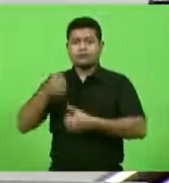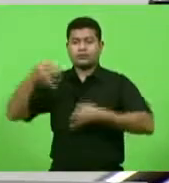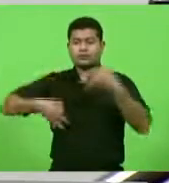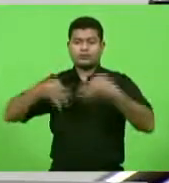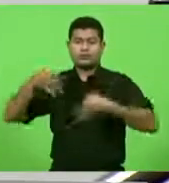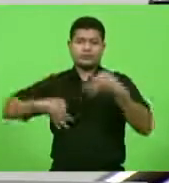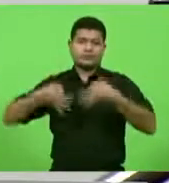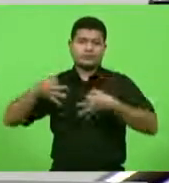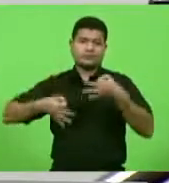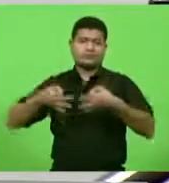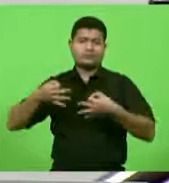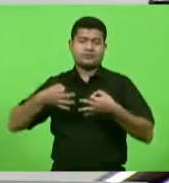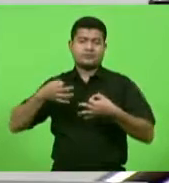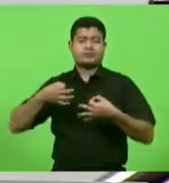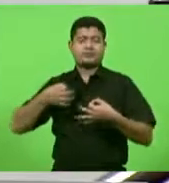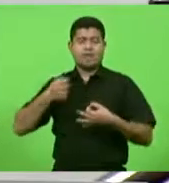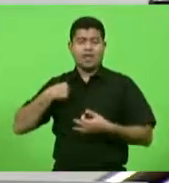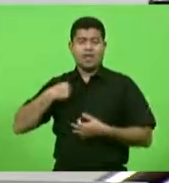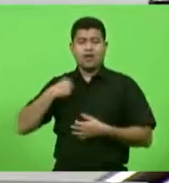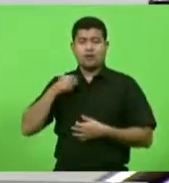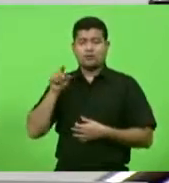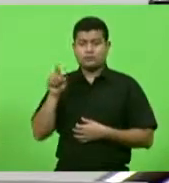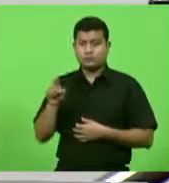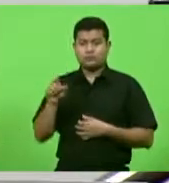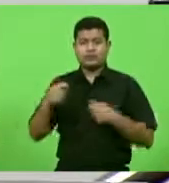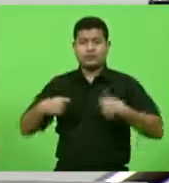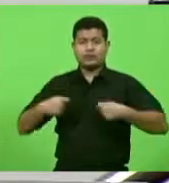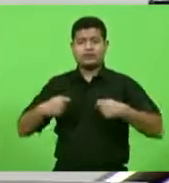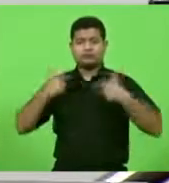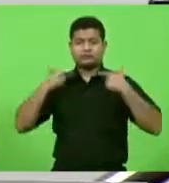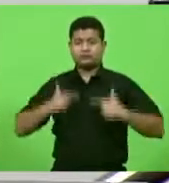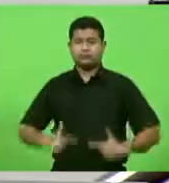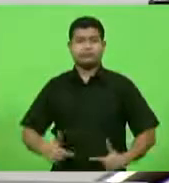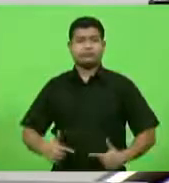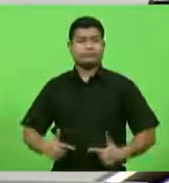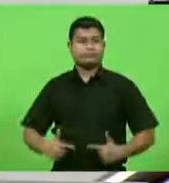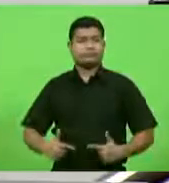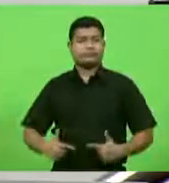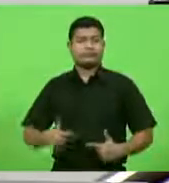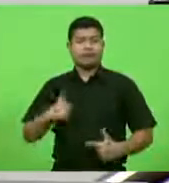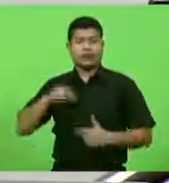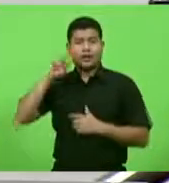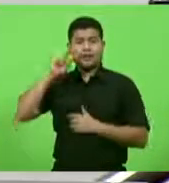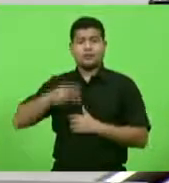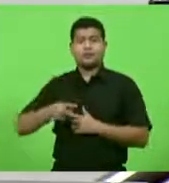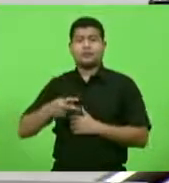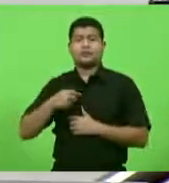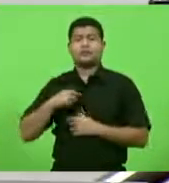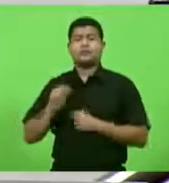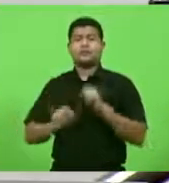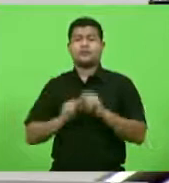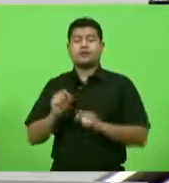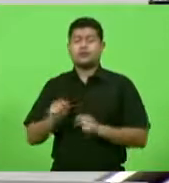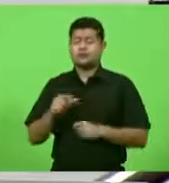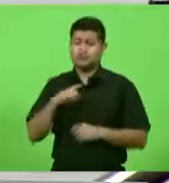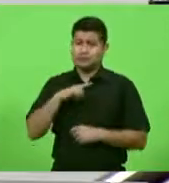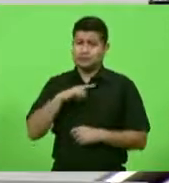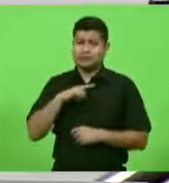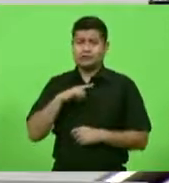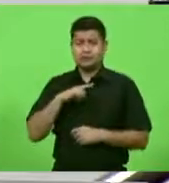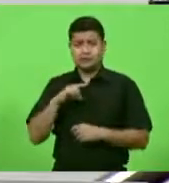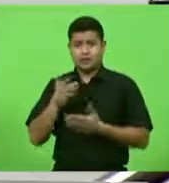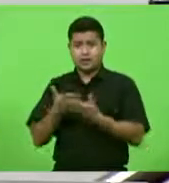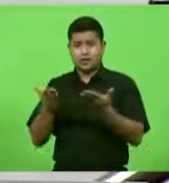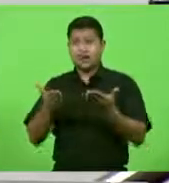e foi o que eu fiz reconheci que houve no mínimo indícios